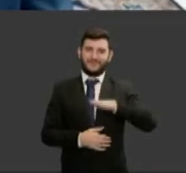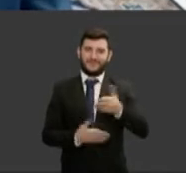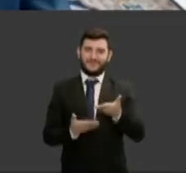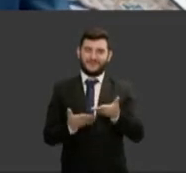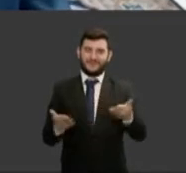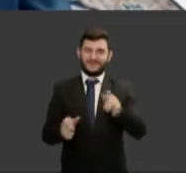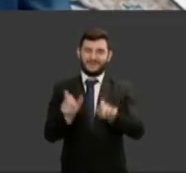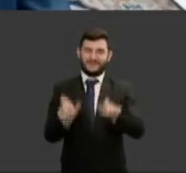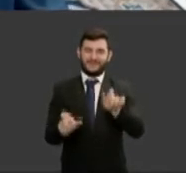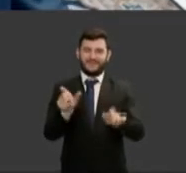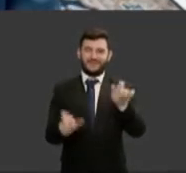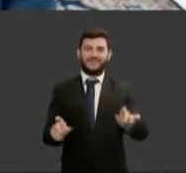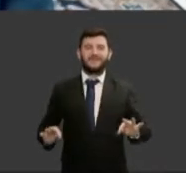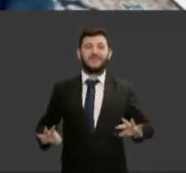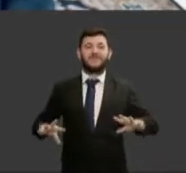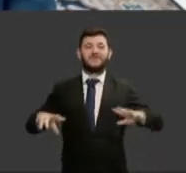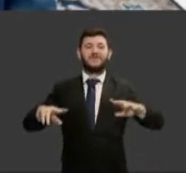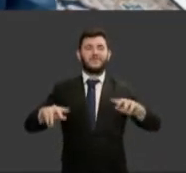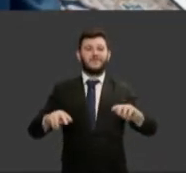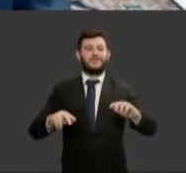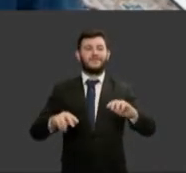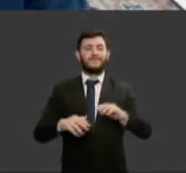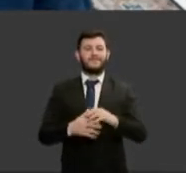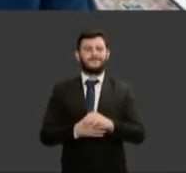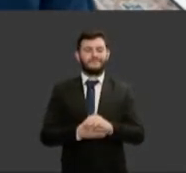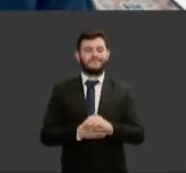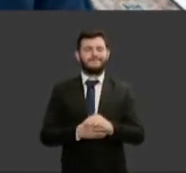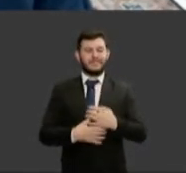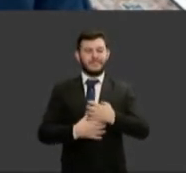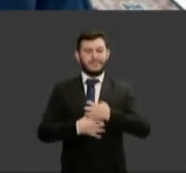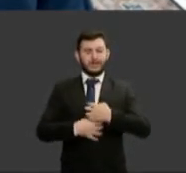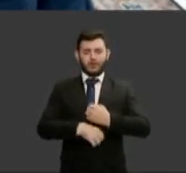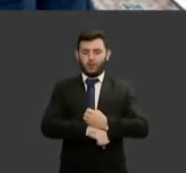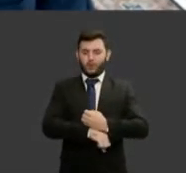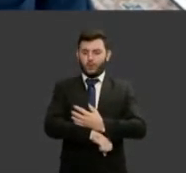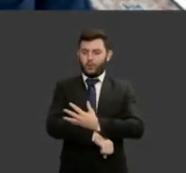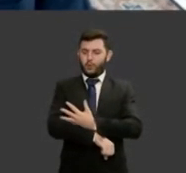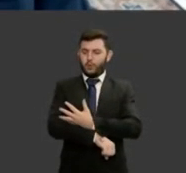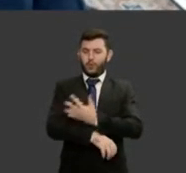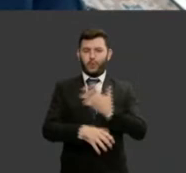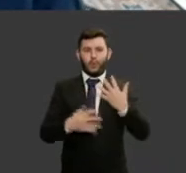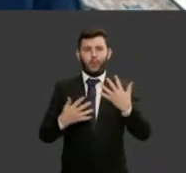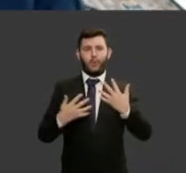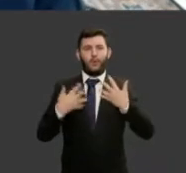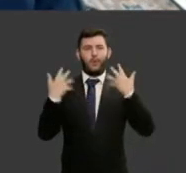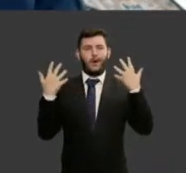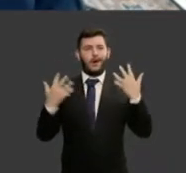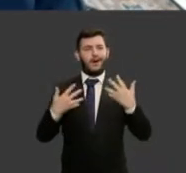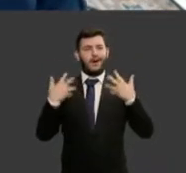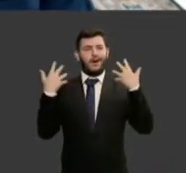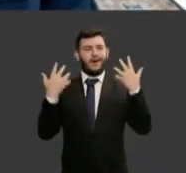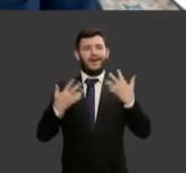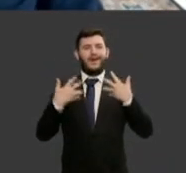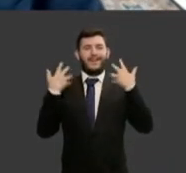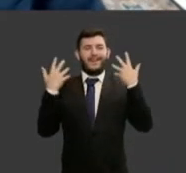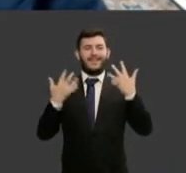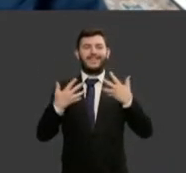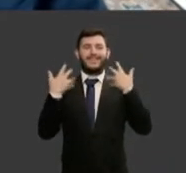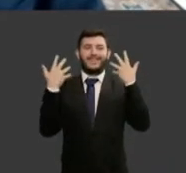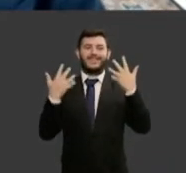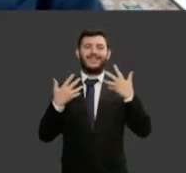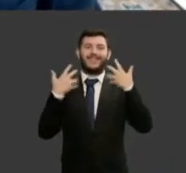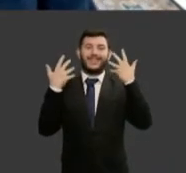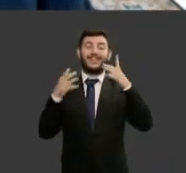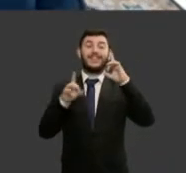uma alegria muito grande participar deste encontro em homenagem